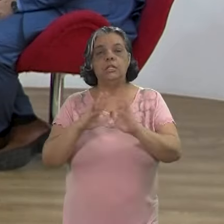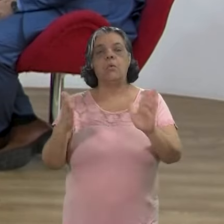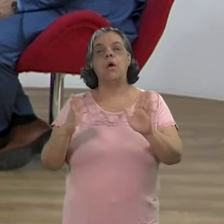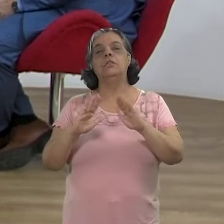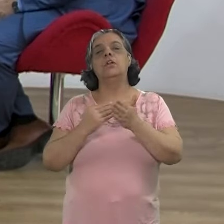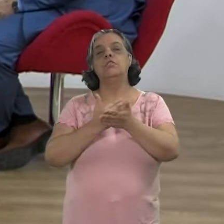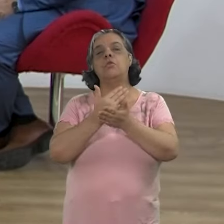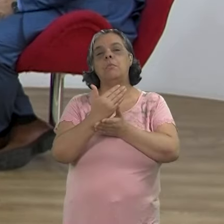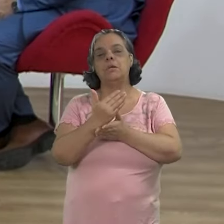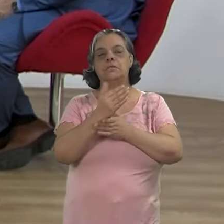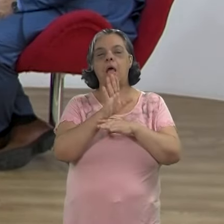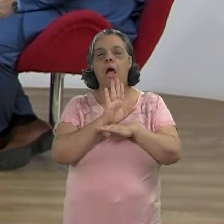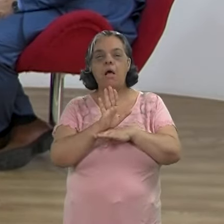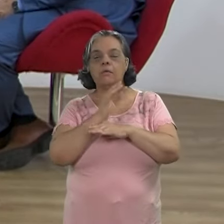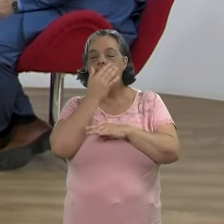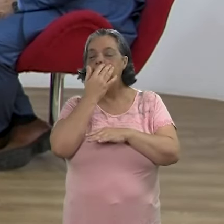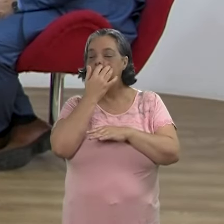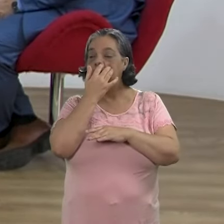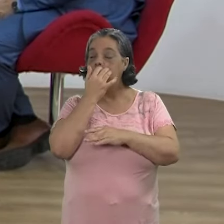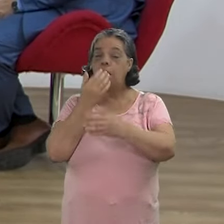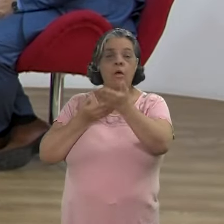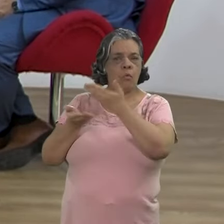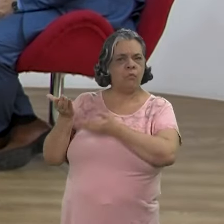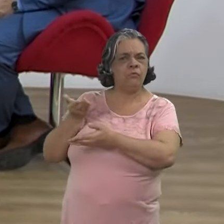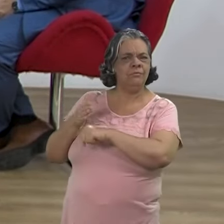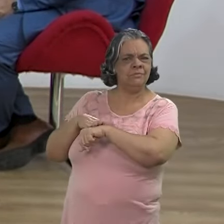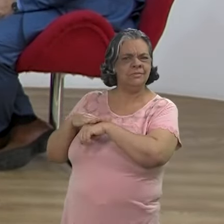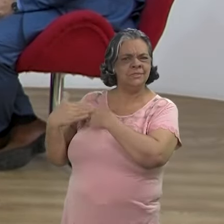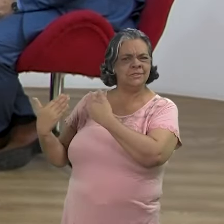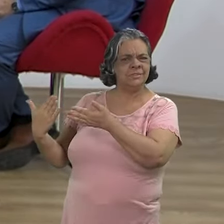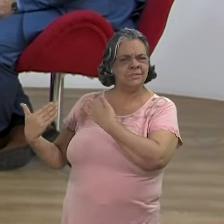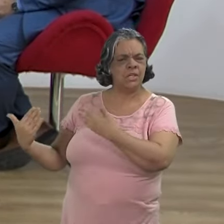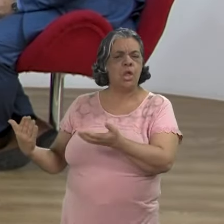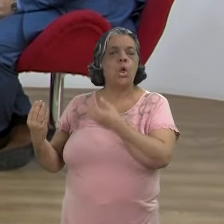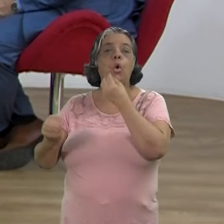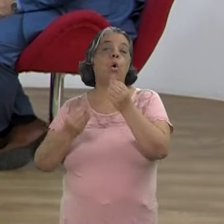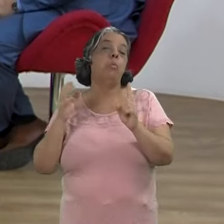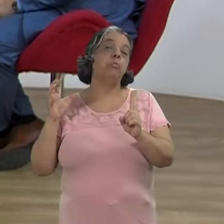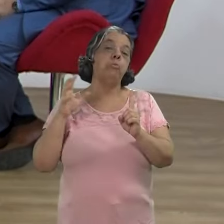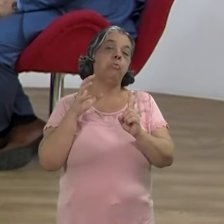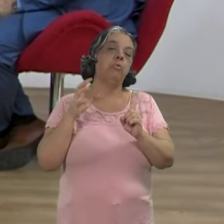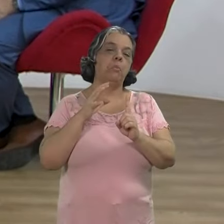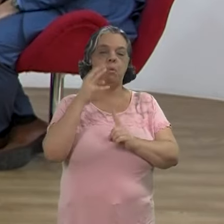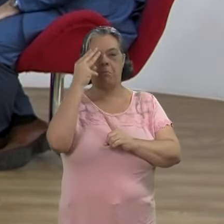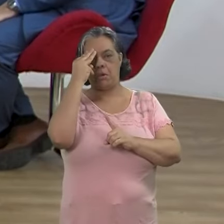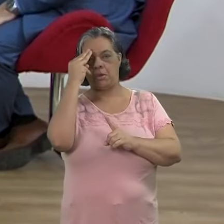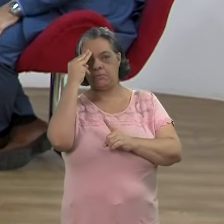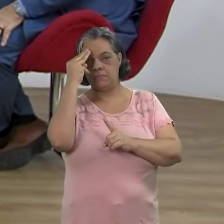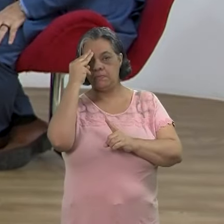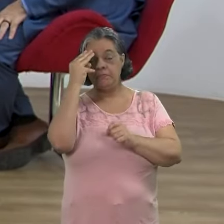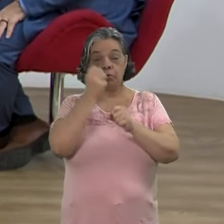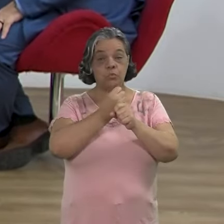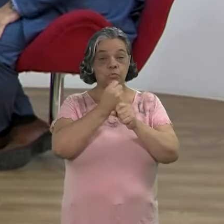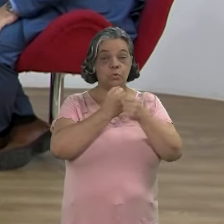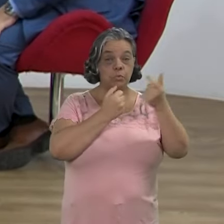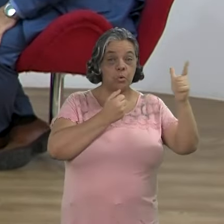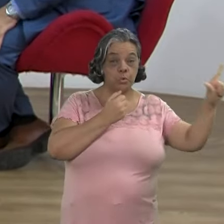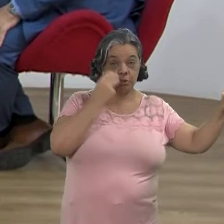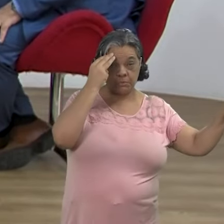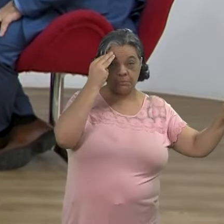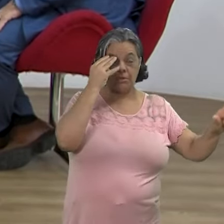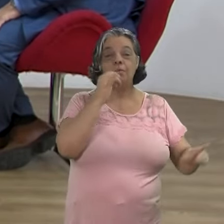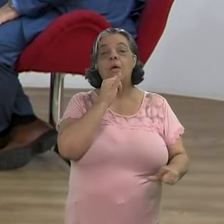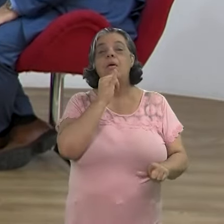aí, antes da gente começar a gravação, a gente está dialogando também sobre aspectos de manipulação dessa memória, Ou de uma construção de uma outra